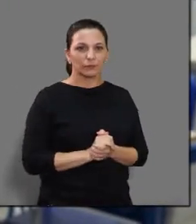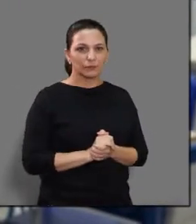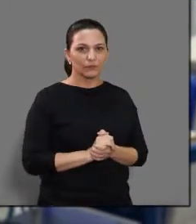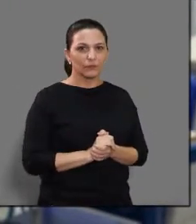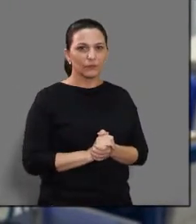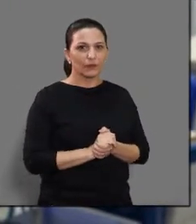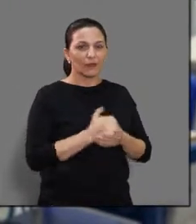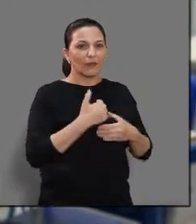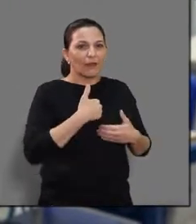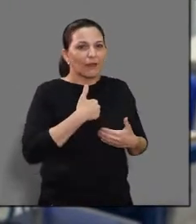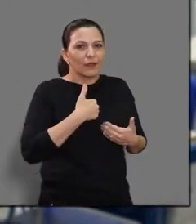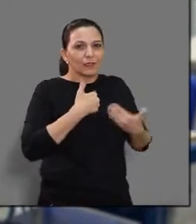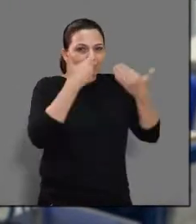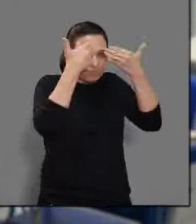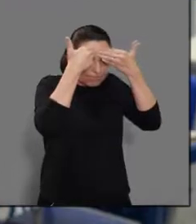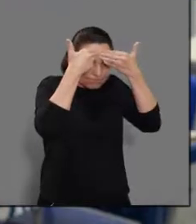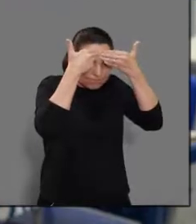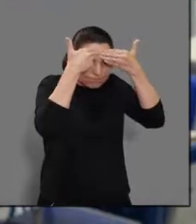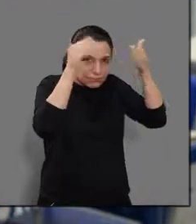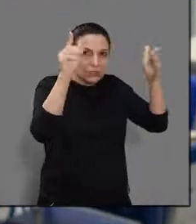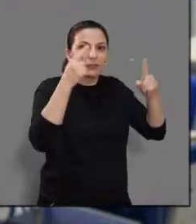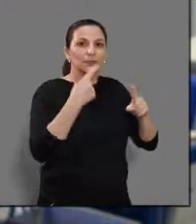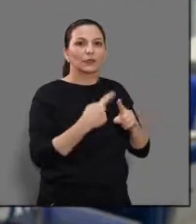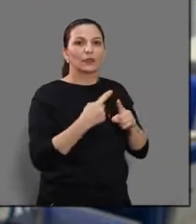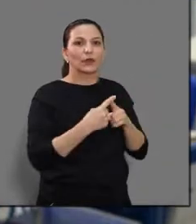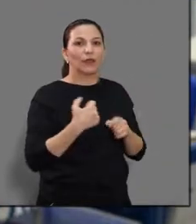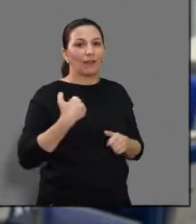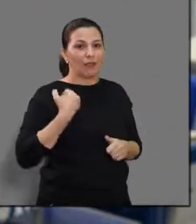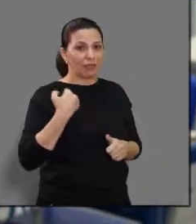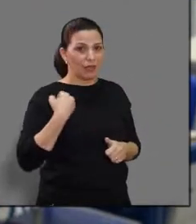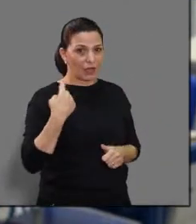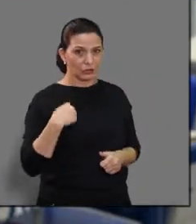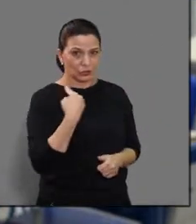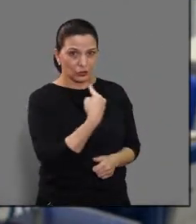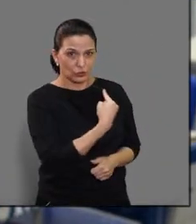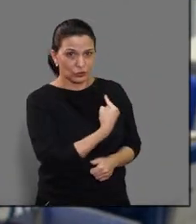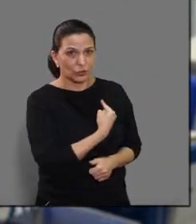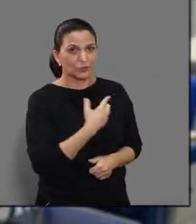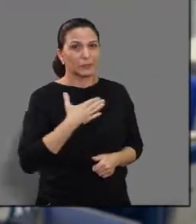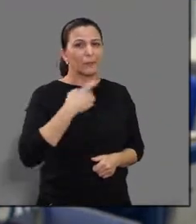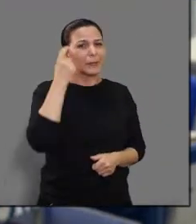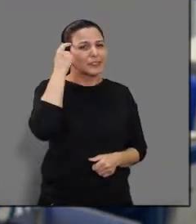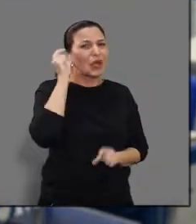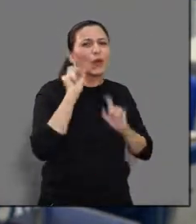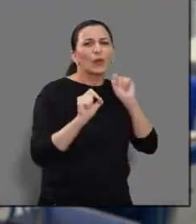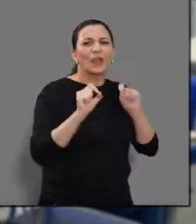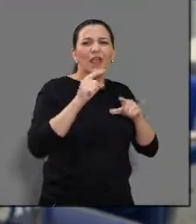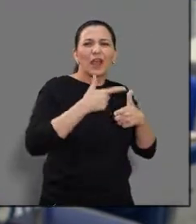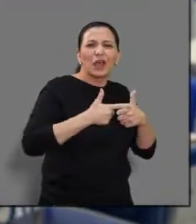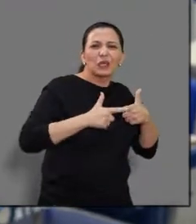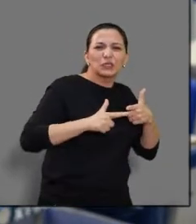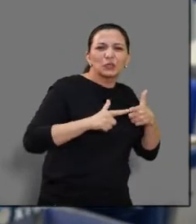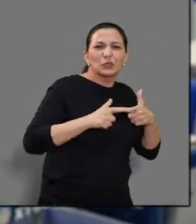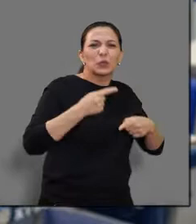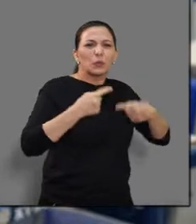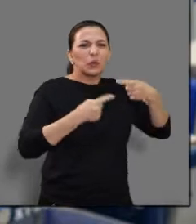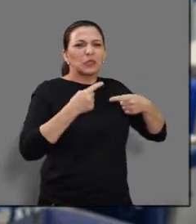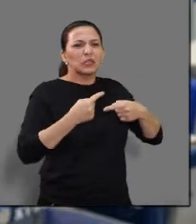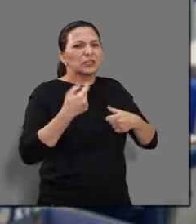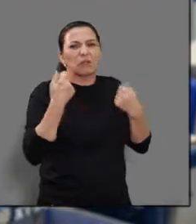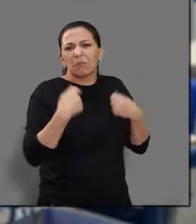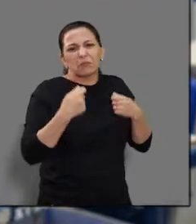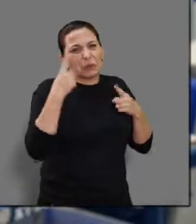principalmente na cidade a gente pensa. Política não é o que a gente tem que se preocupar, né? Porque normalmente quem se preocupa mais com isso são os adultos.